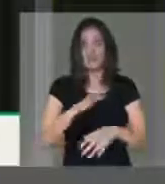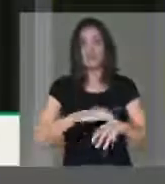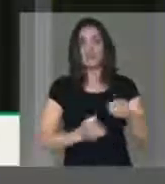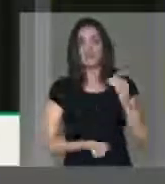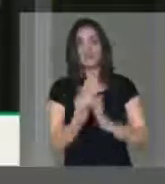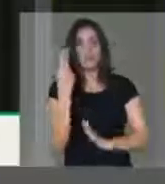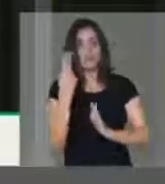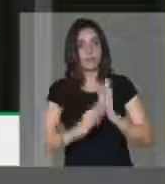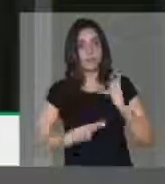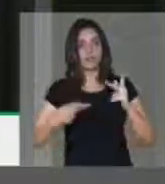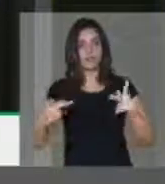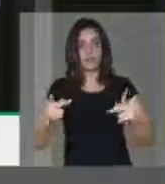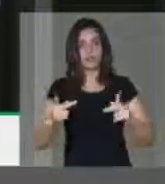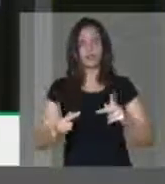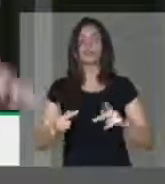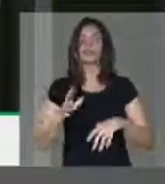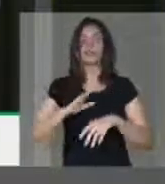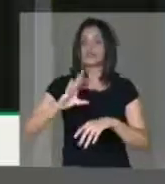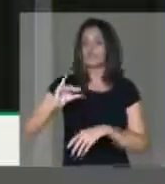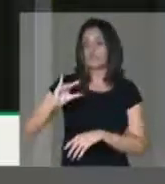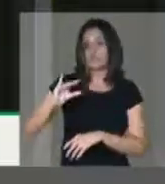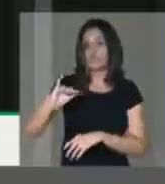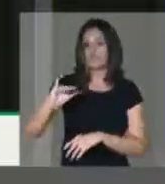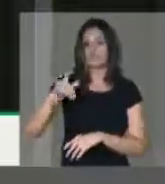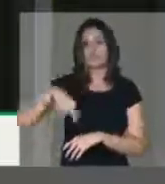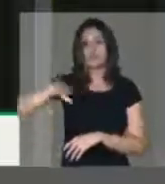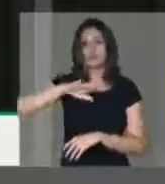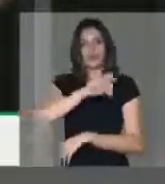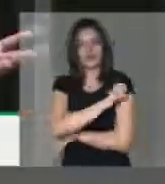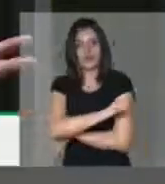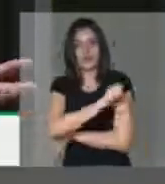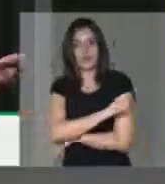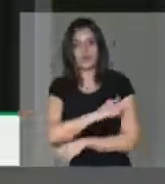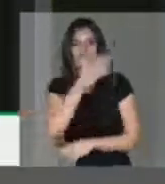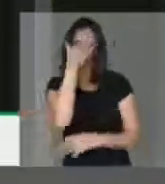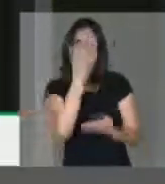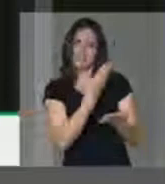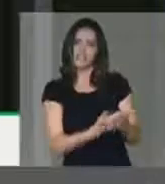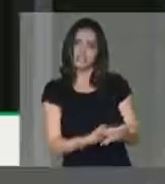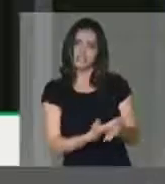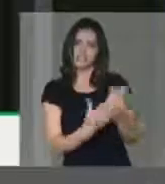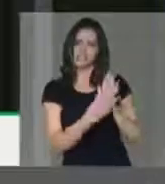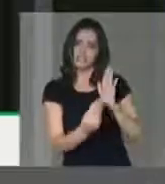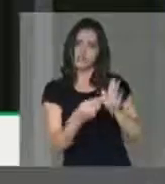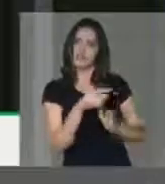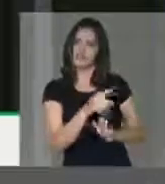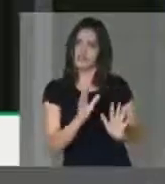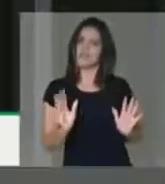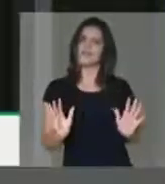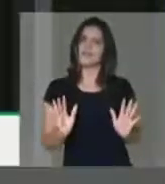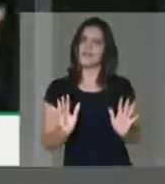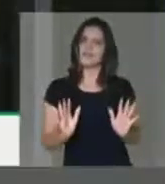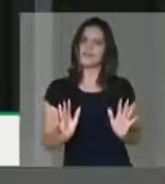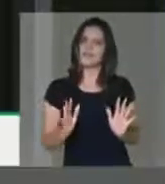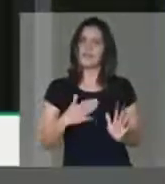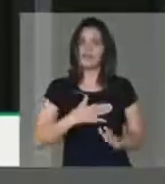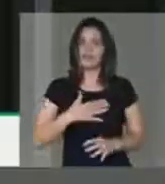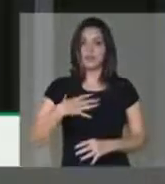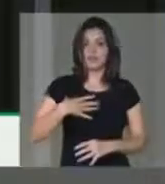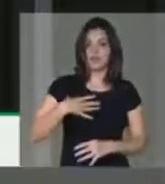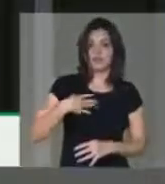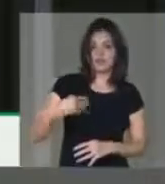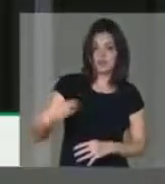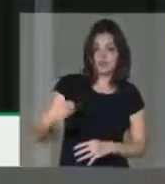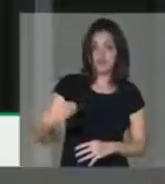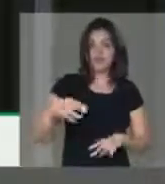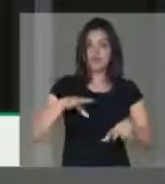projetos de iniciação científica com os alunos. E eu acredito e confio tanto nesse modelo que a minha filha mais